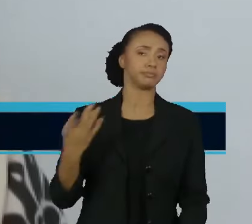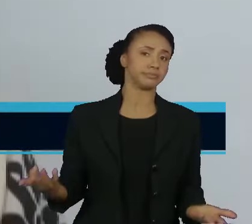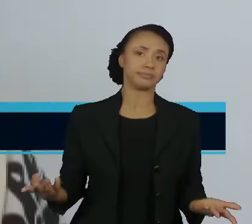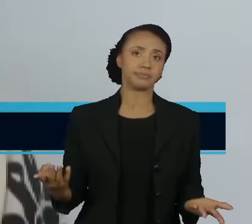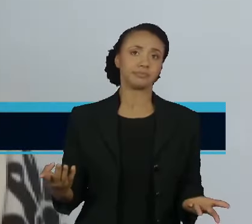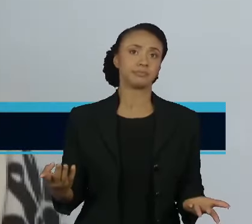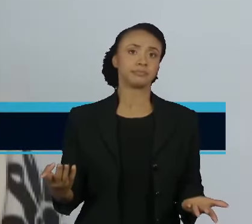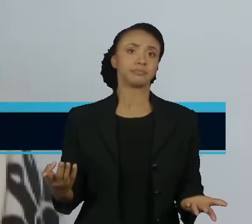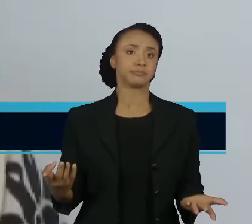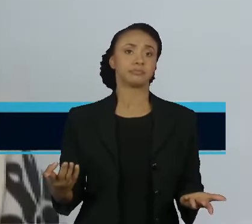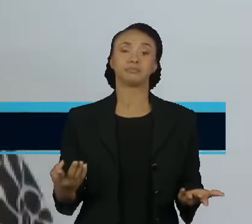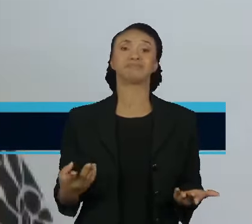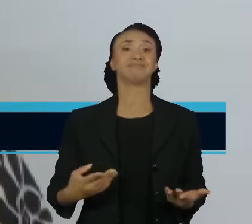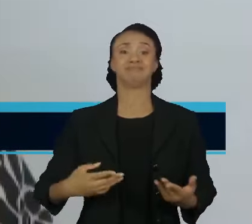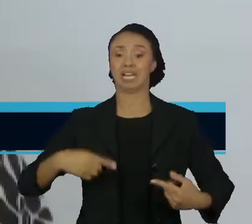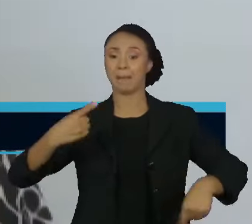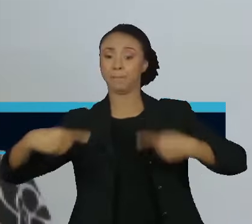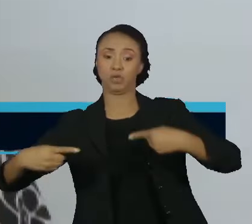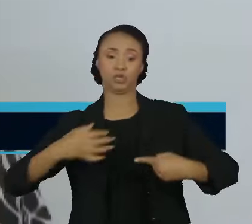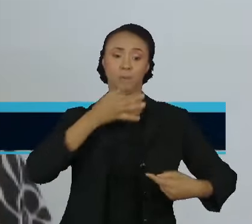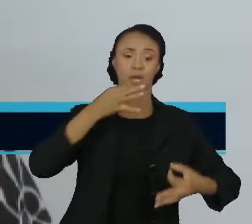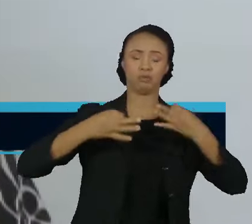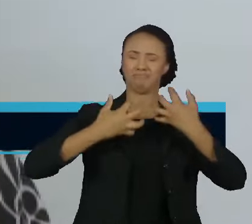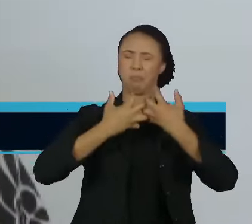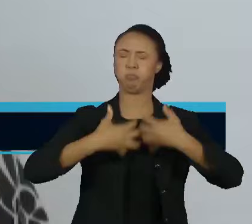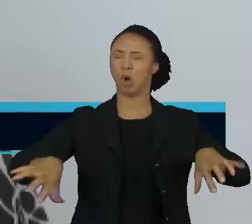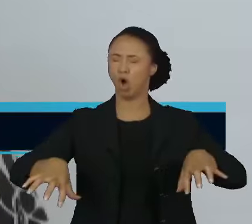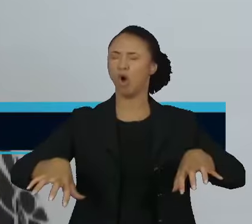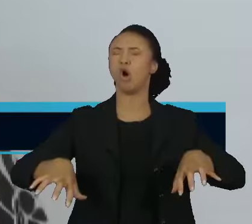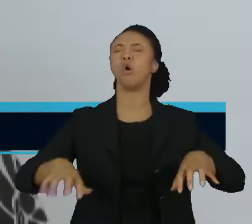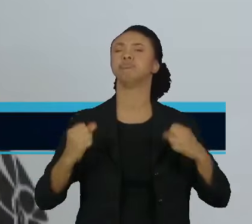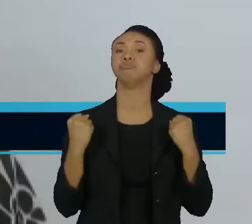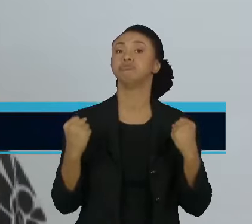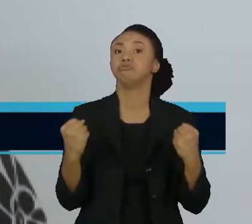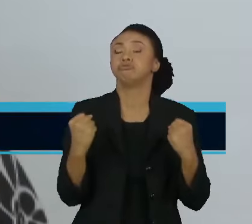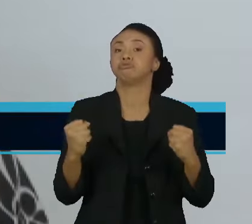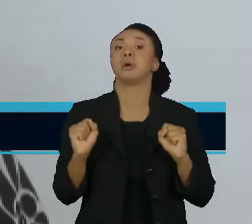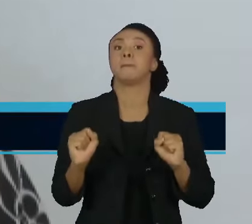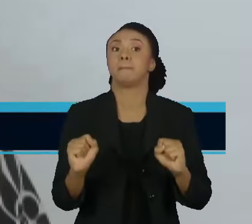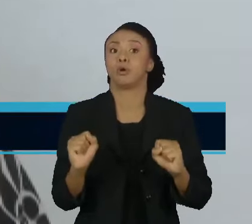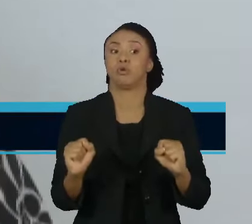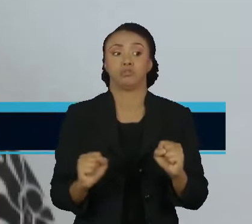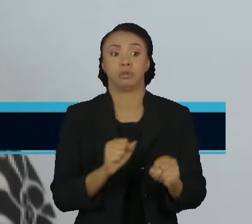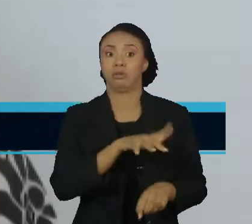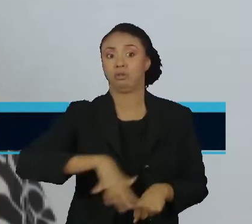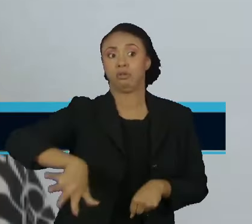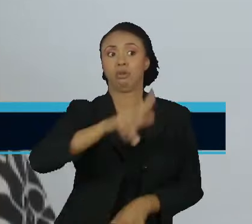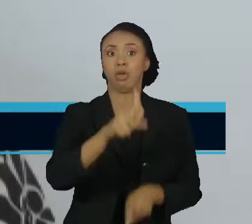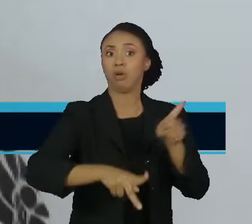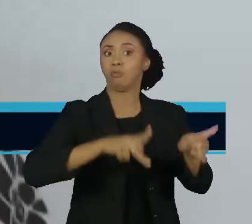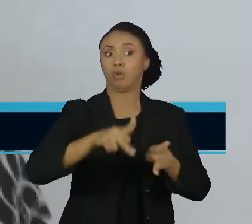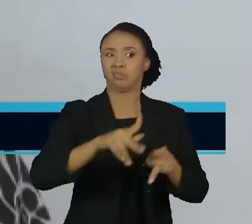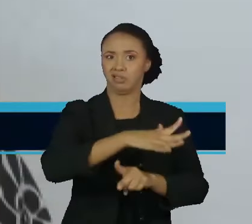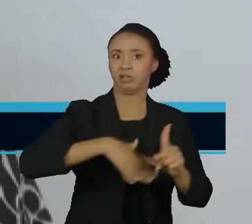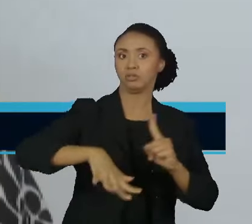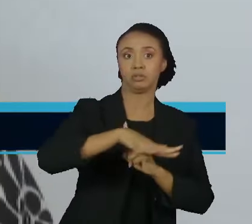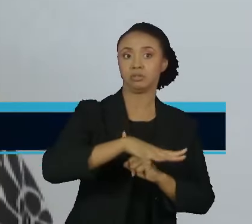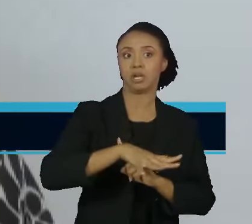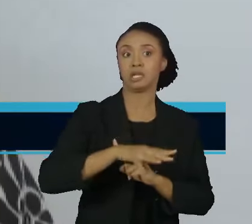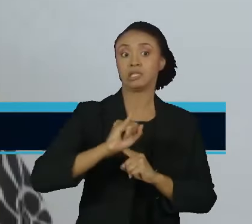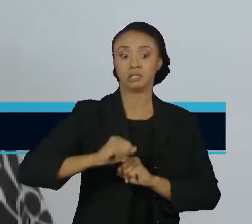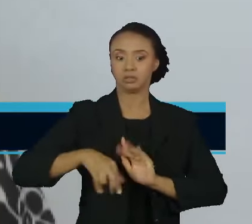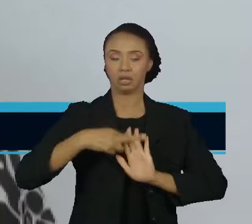aumento da polarização. Isso pode enganar, isso pode desinformar a população, porque a população, se não houver